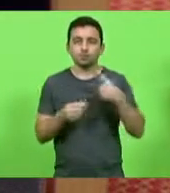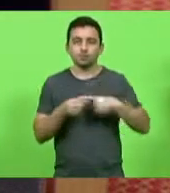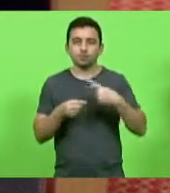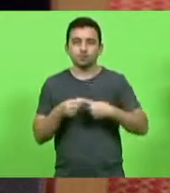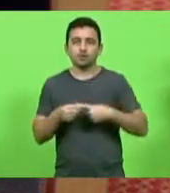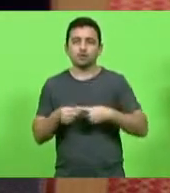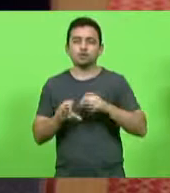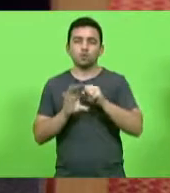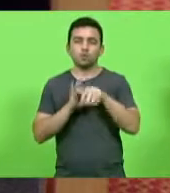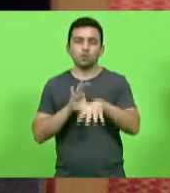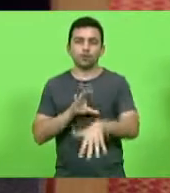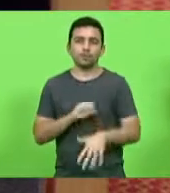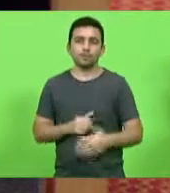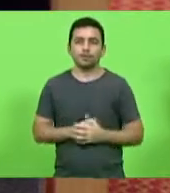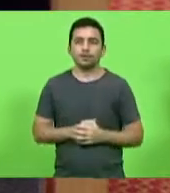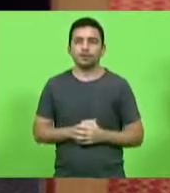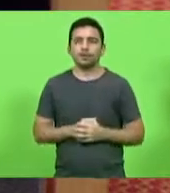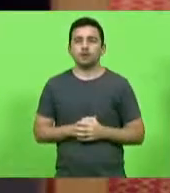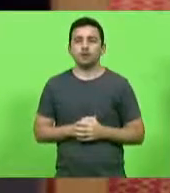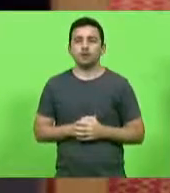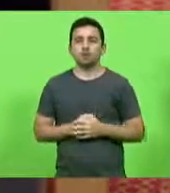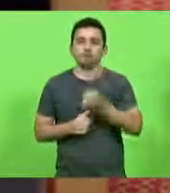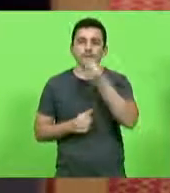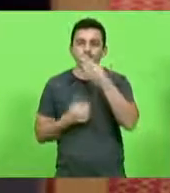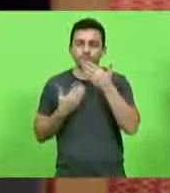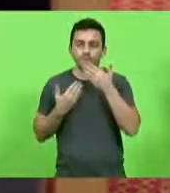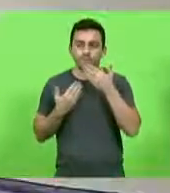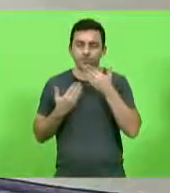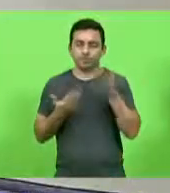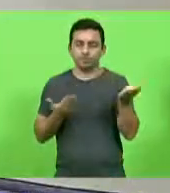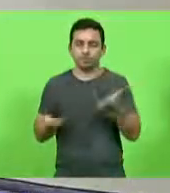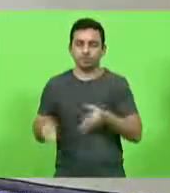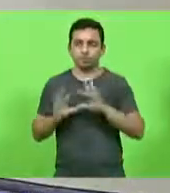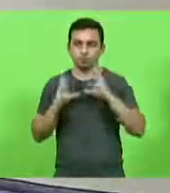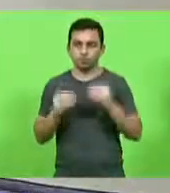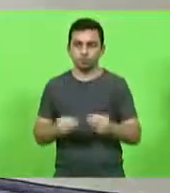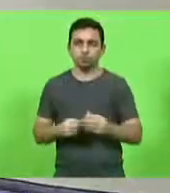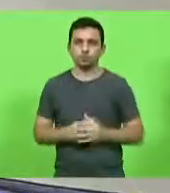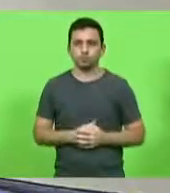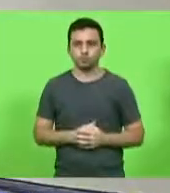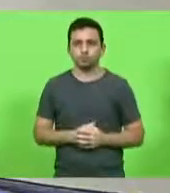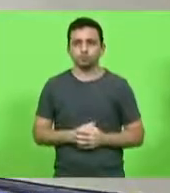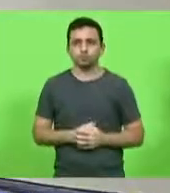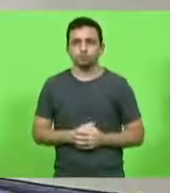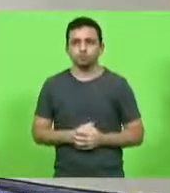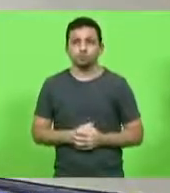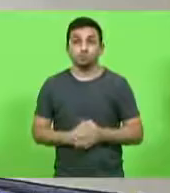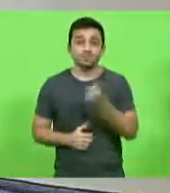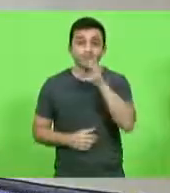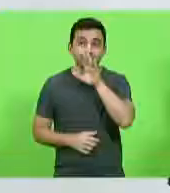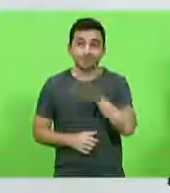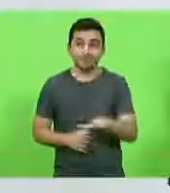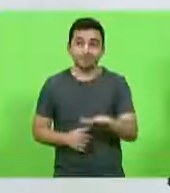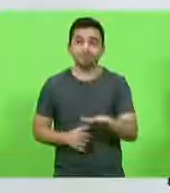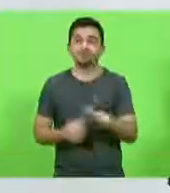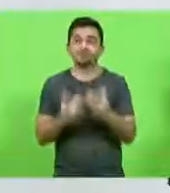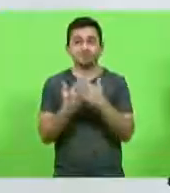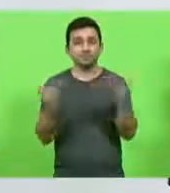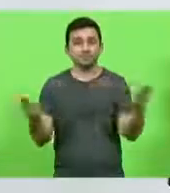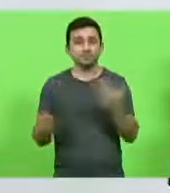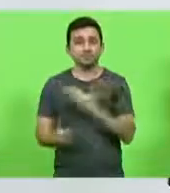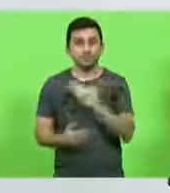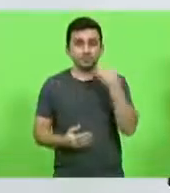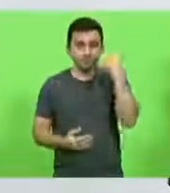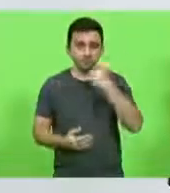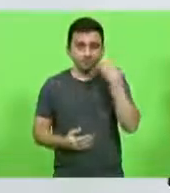de Corupá. Obrigado, senhor presidente. Sejam todos bem-vindos aí à casa. Felipe. Muito boa tarde aos nobres colegas